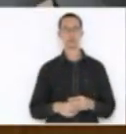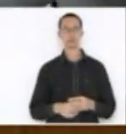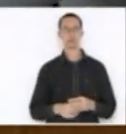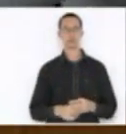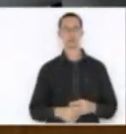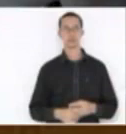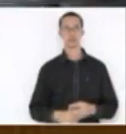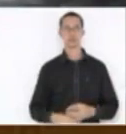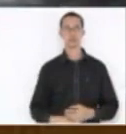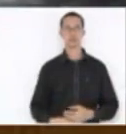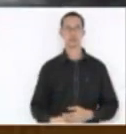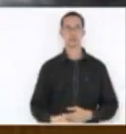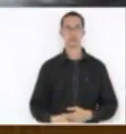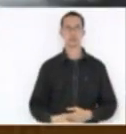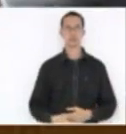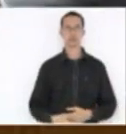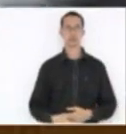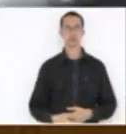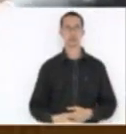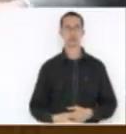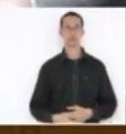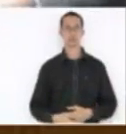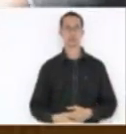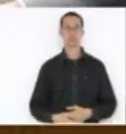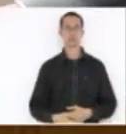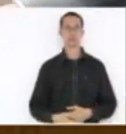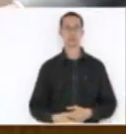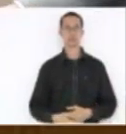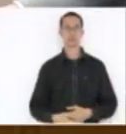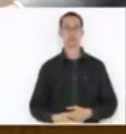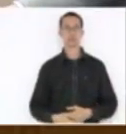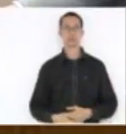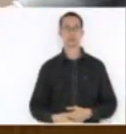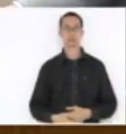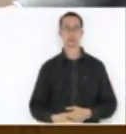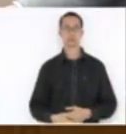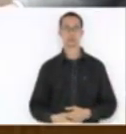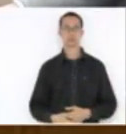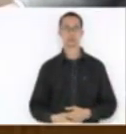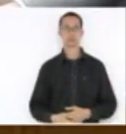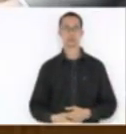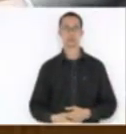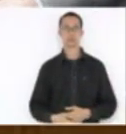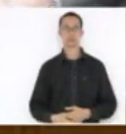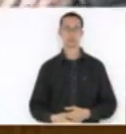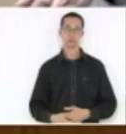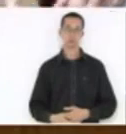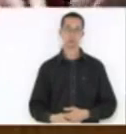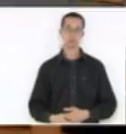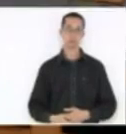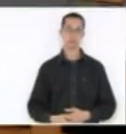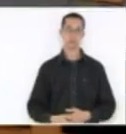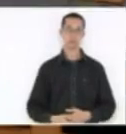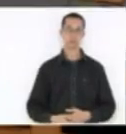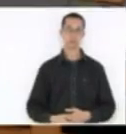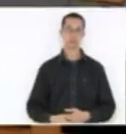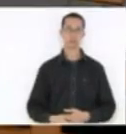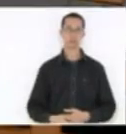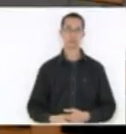Uma... Acredito que são só duas, Sr. Presidente. Eu não sei se tem mais algum outro deputado que tenha alguma emenda. É uma que...